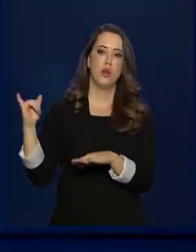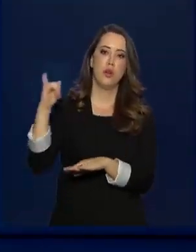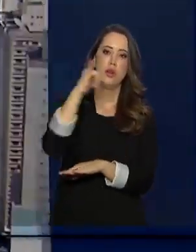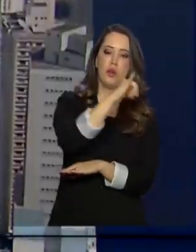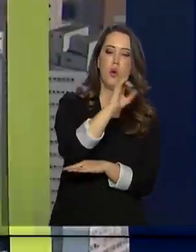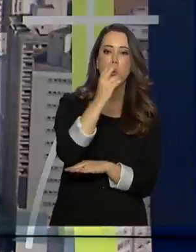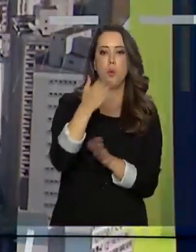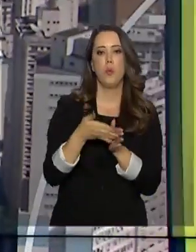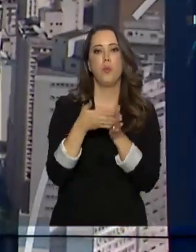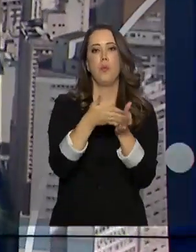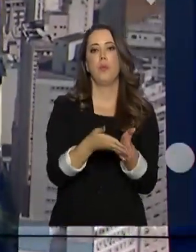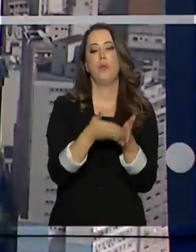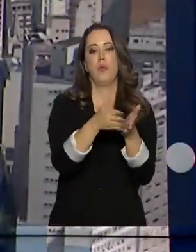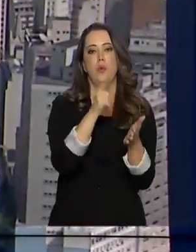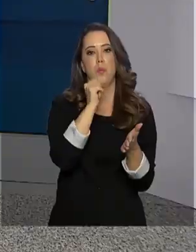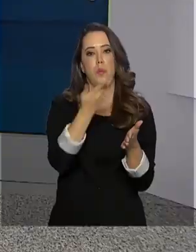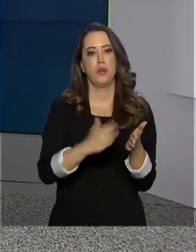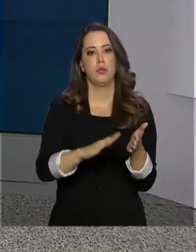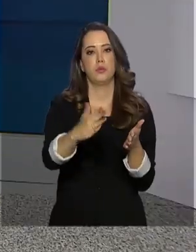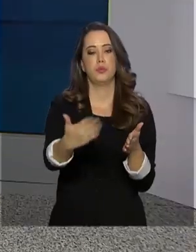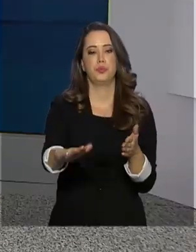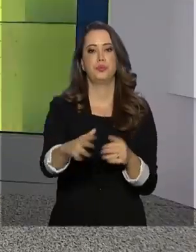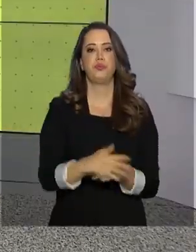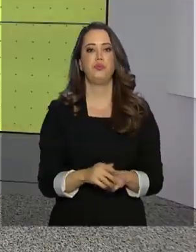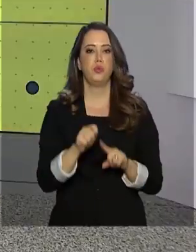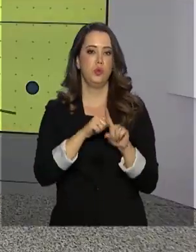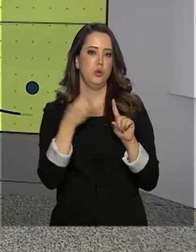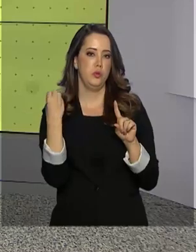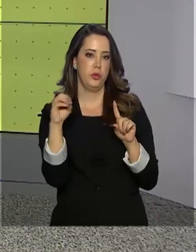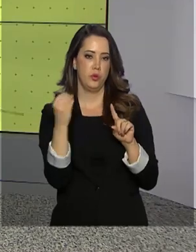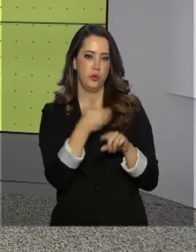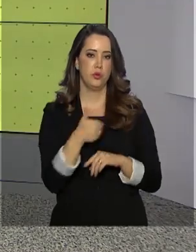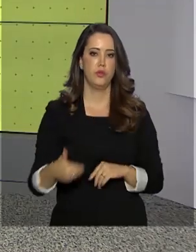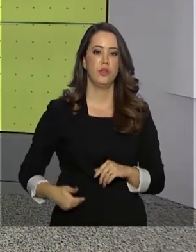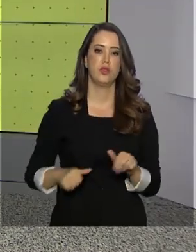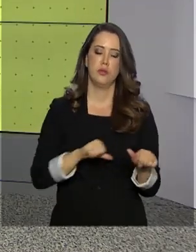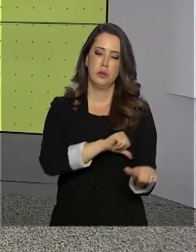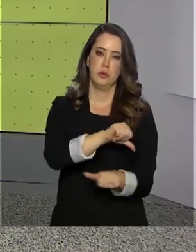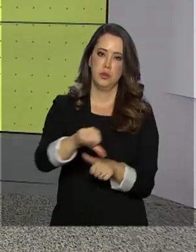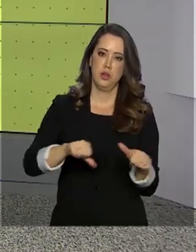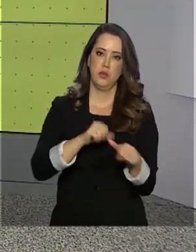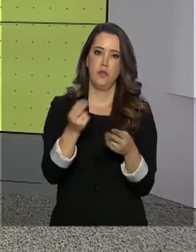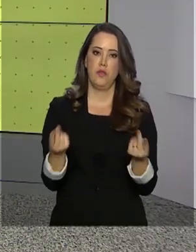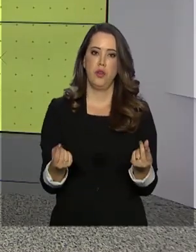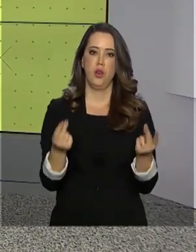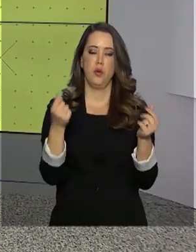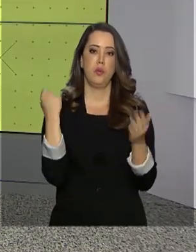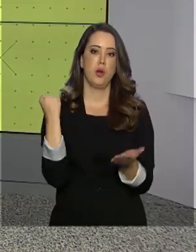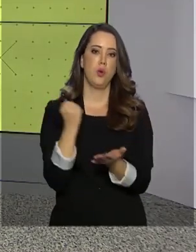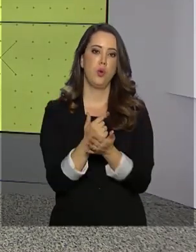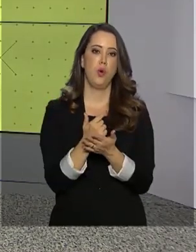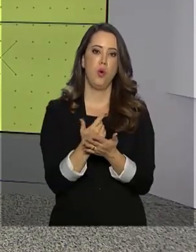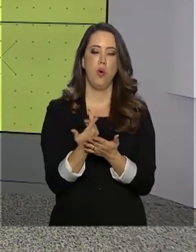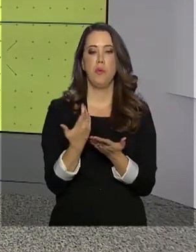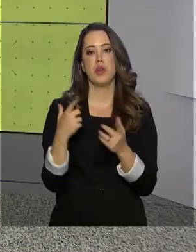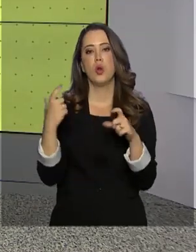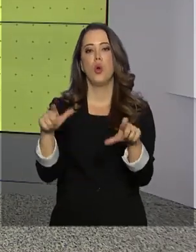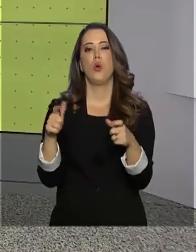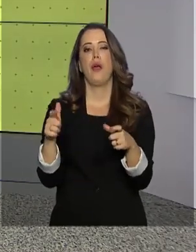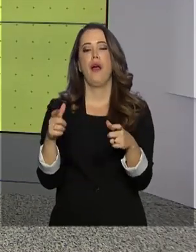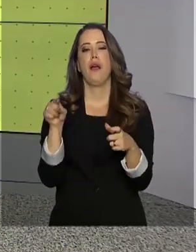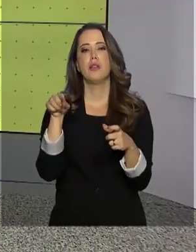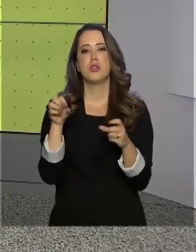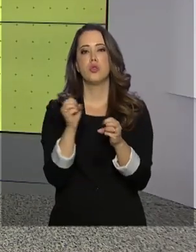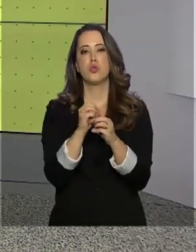via aérea ou marítima. Em outubro, o governo já havia alterado o valor de isenção para compras em free shops para